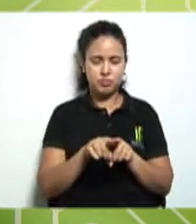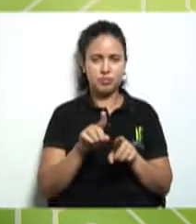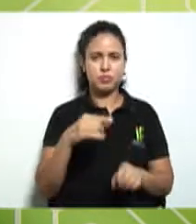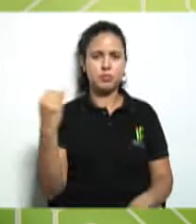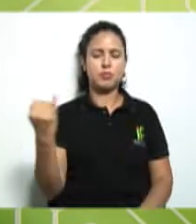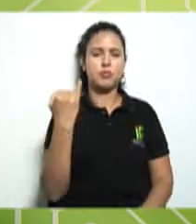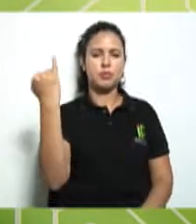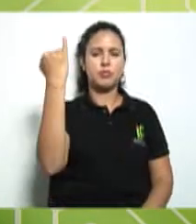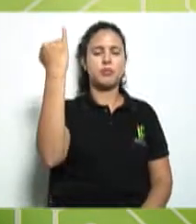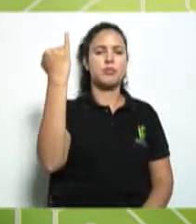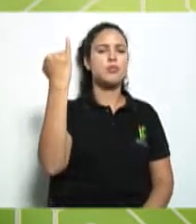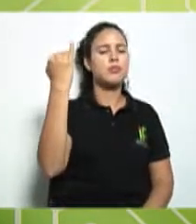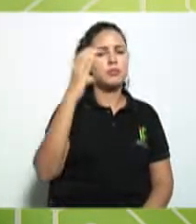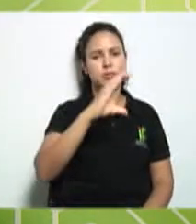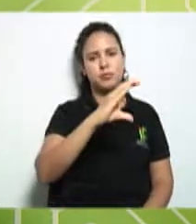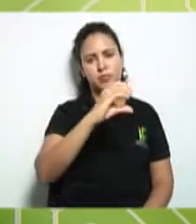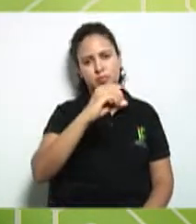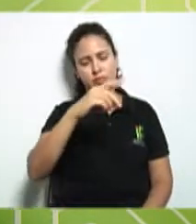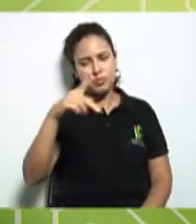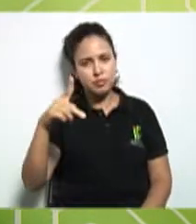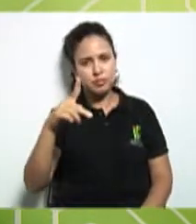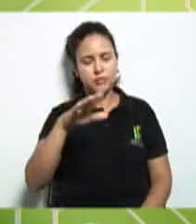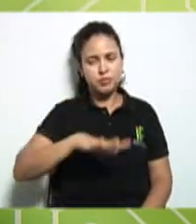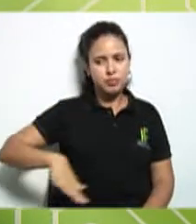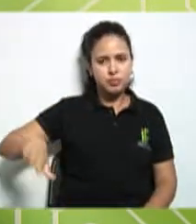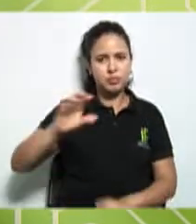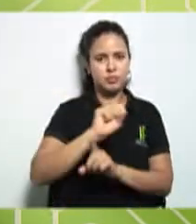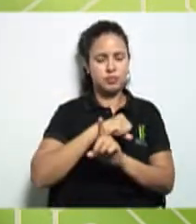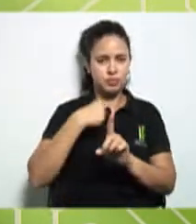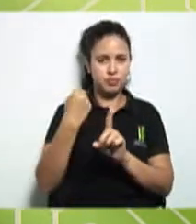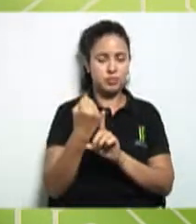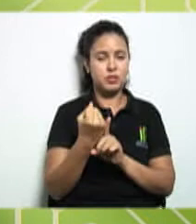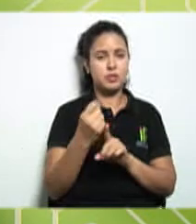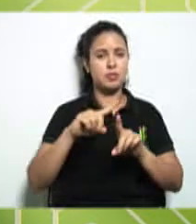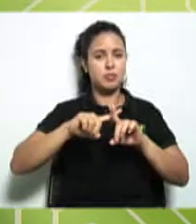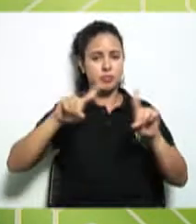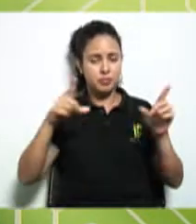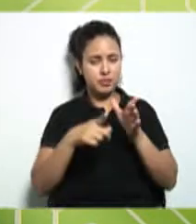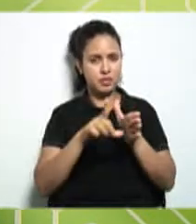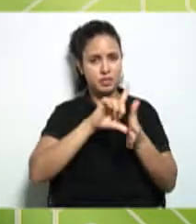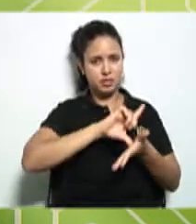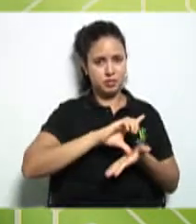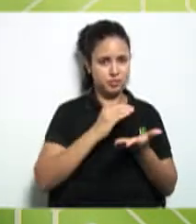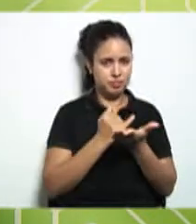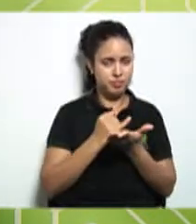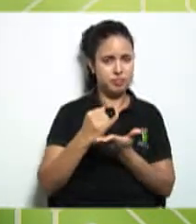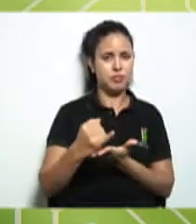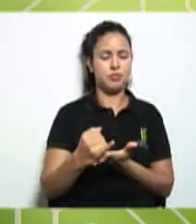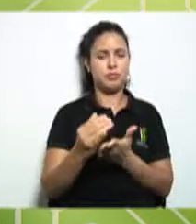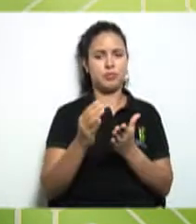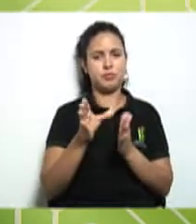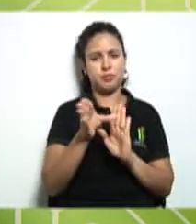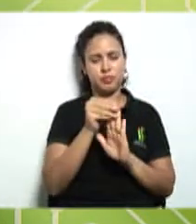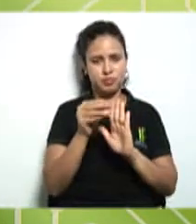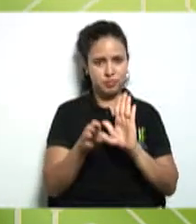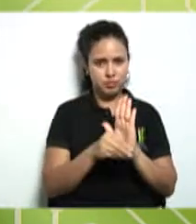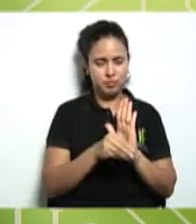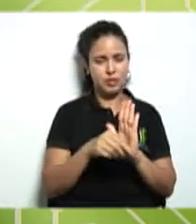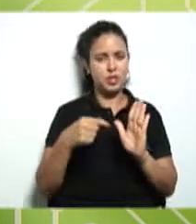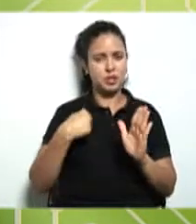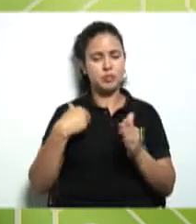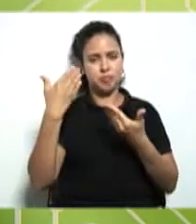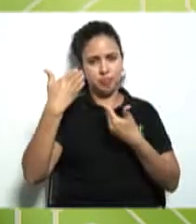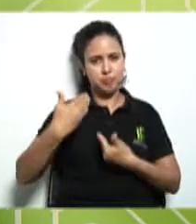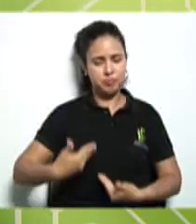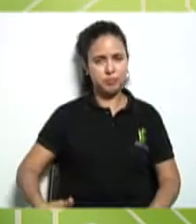importância dessa cooperativa para a sociedade. Mas antes de iniciar o nosso conteúdo, eu vou fazer a minha apresentação